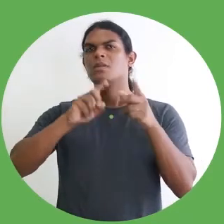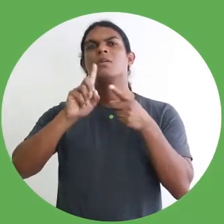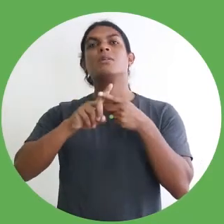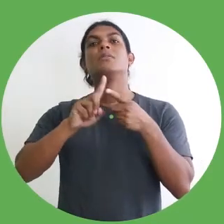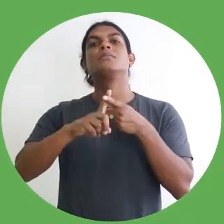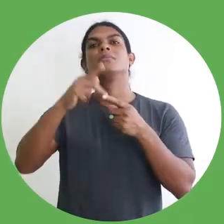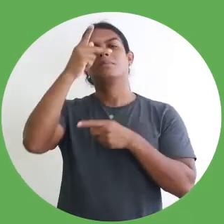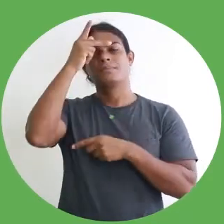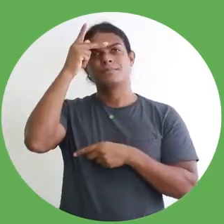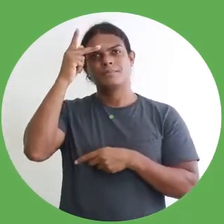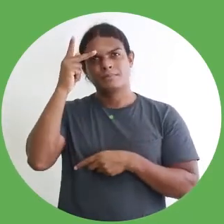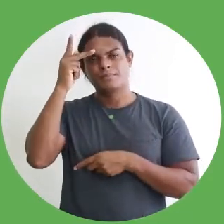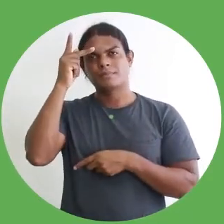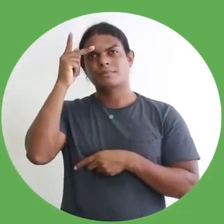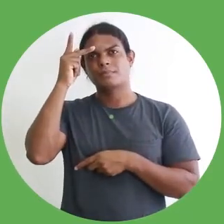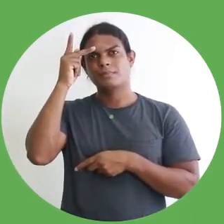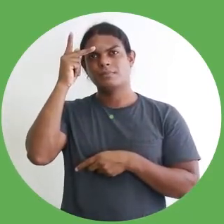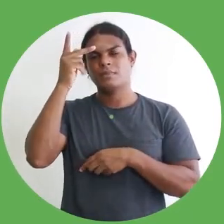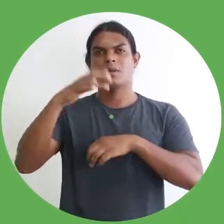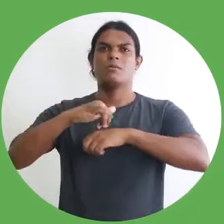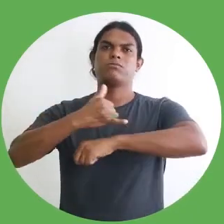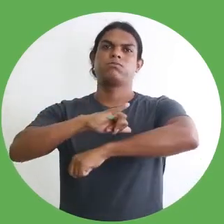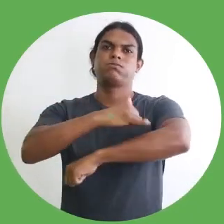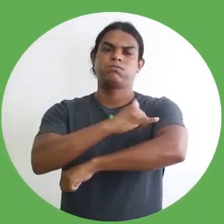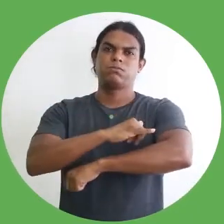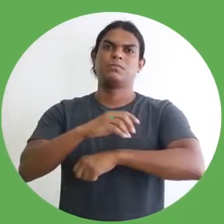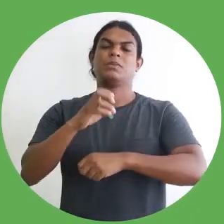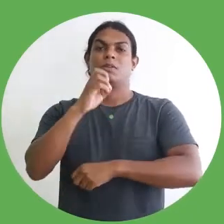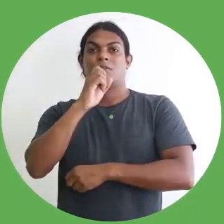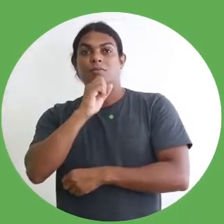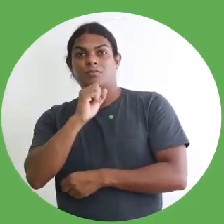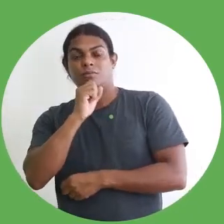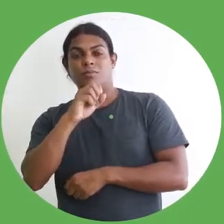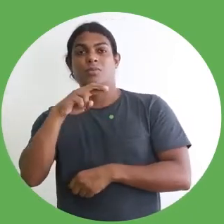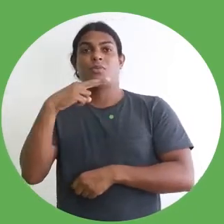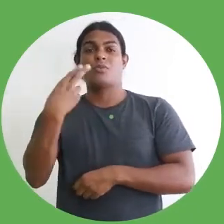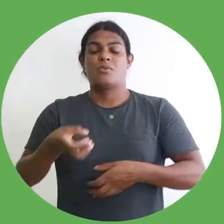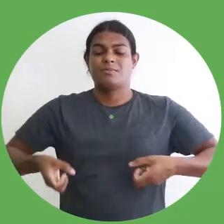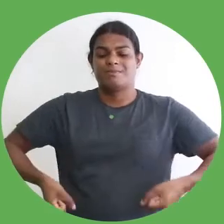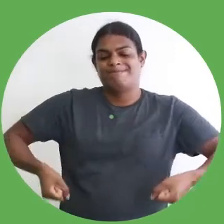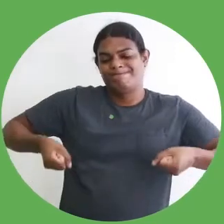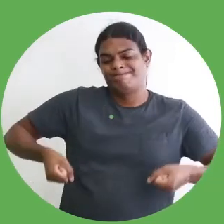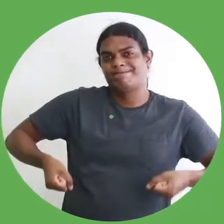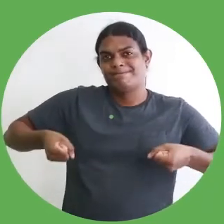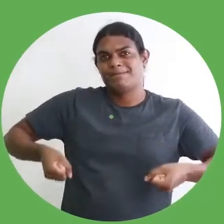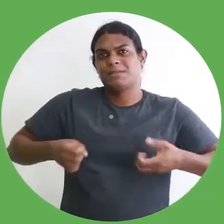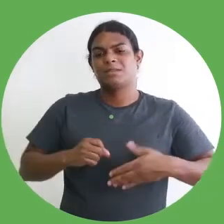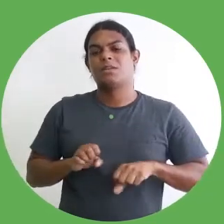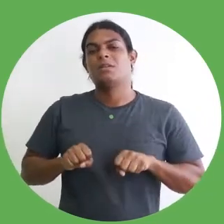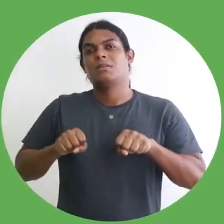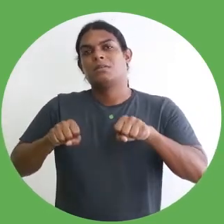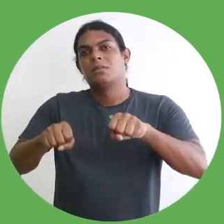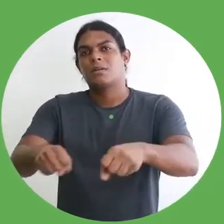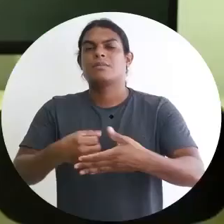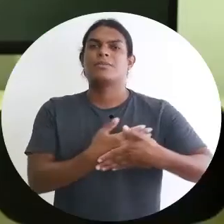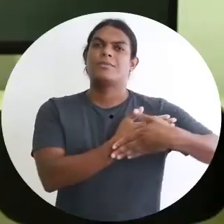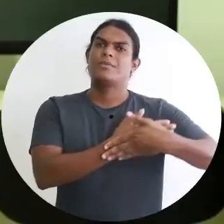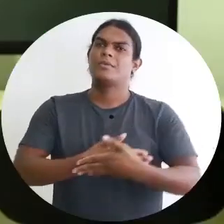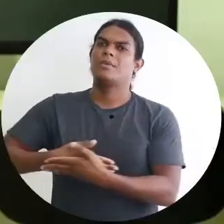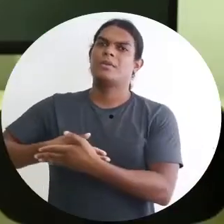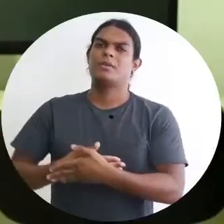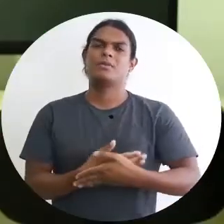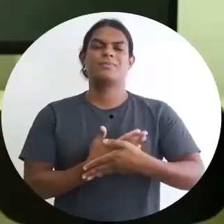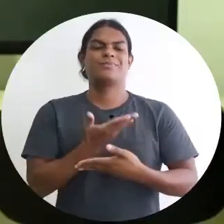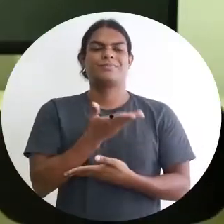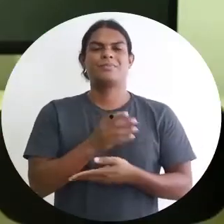dificuldade, pessoa idosa, pessoa com uma mala gigante, uma pessoa com um carrinho de bebê. Tudo isso a escada